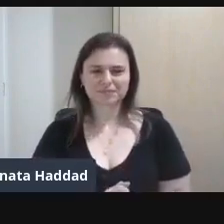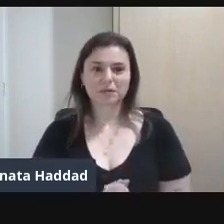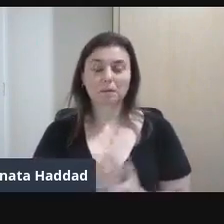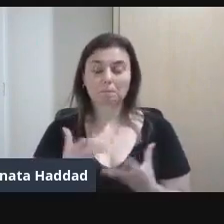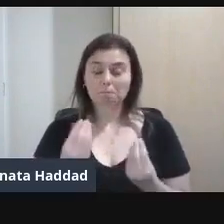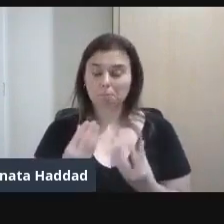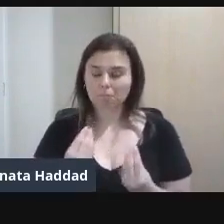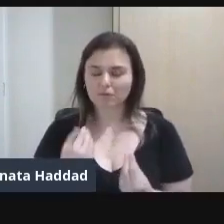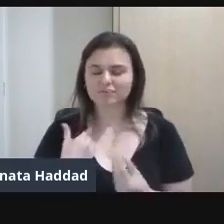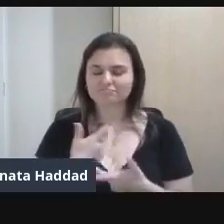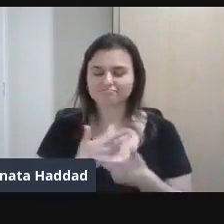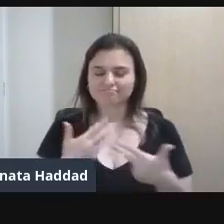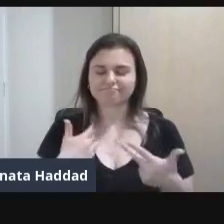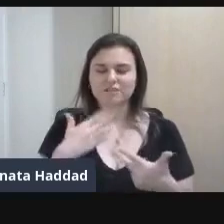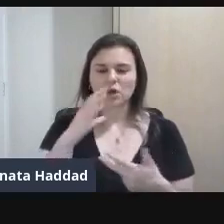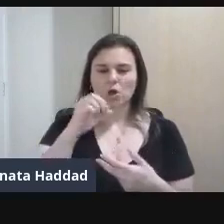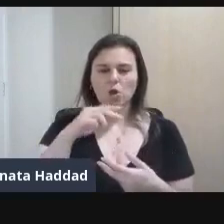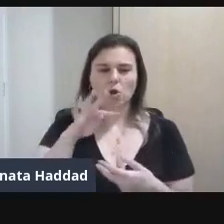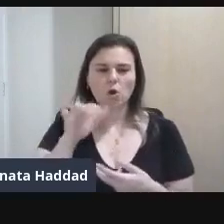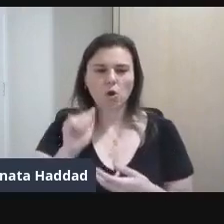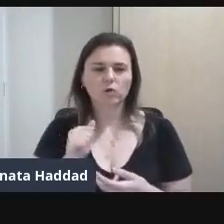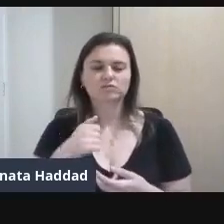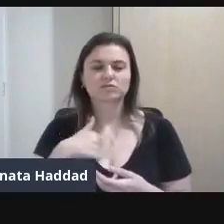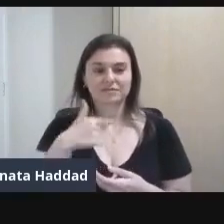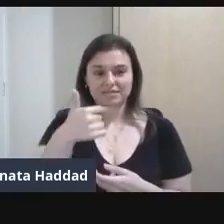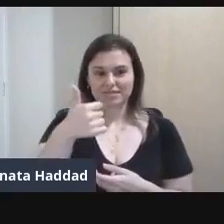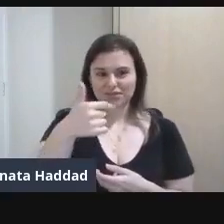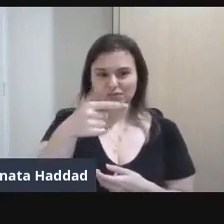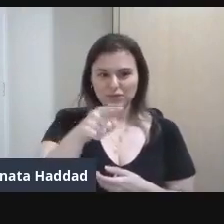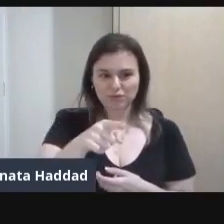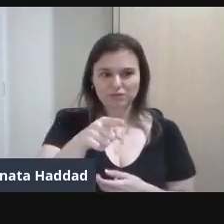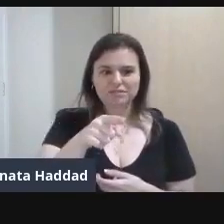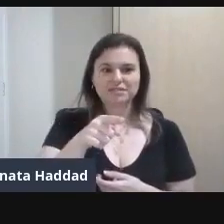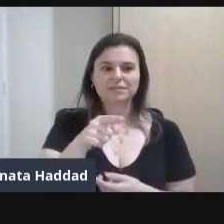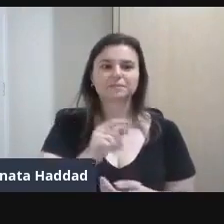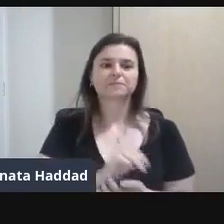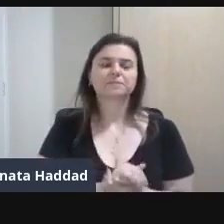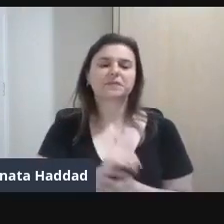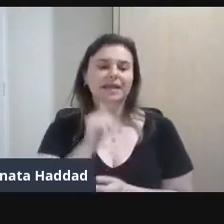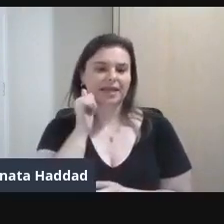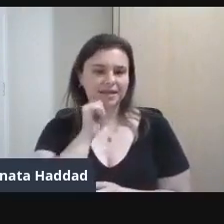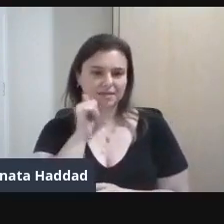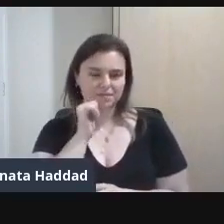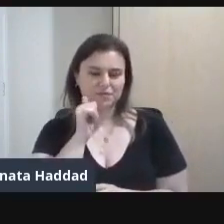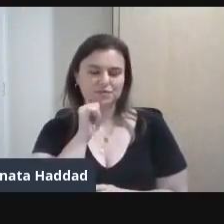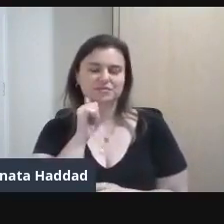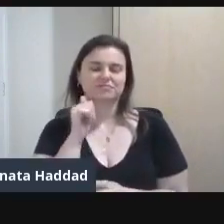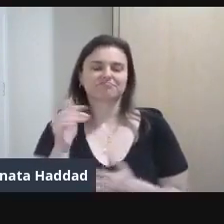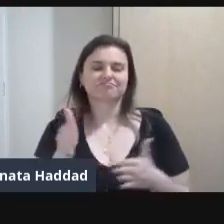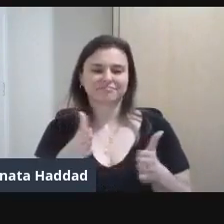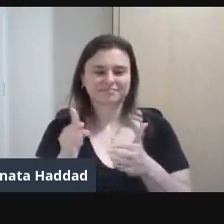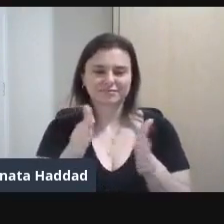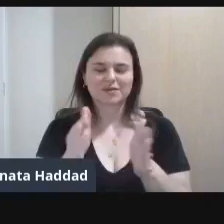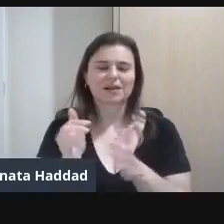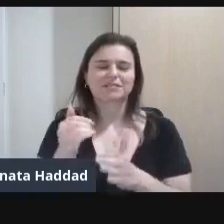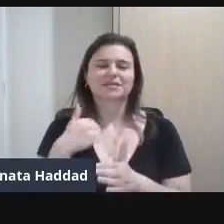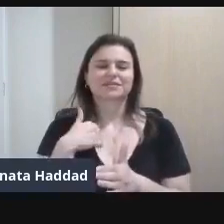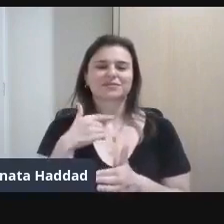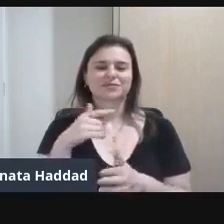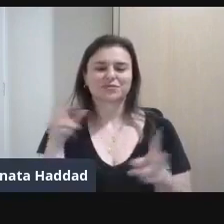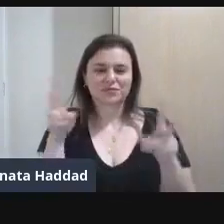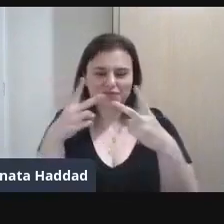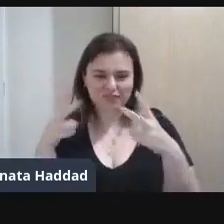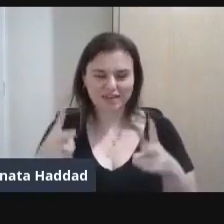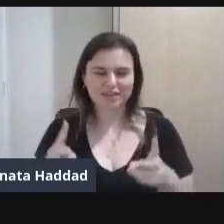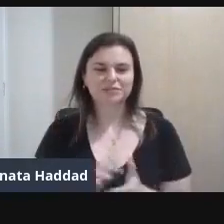Contos Este aqui É 12 contos A moça Do labirinto Do vento Que também Tem a moça Tecelã E também